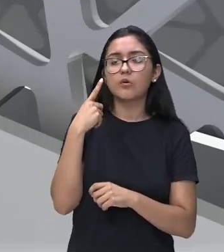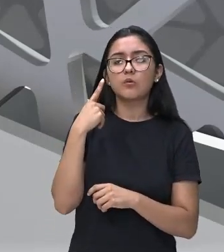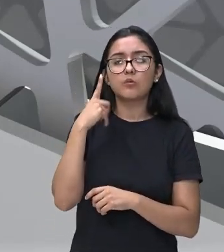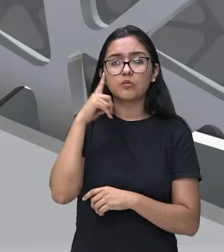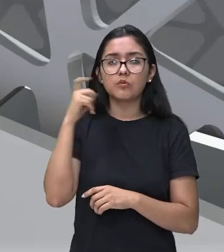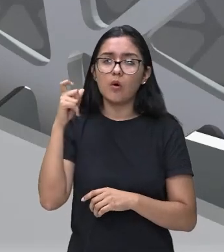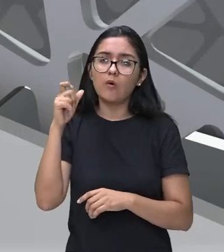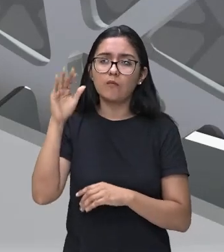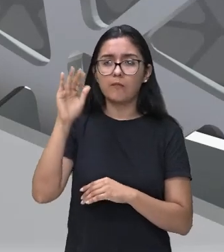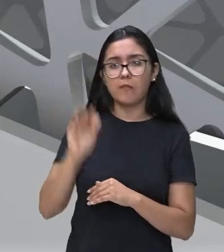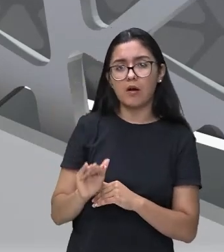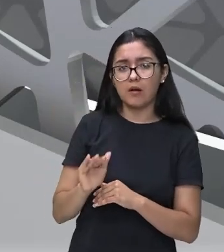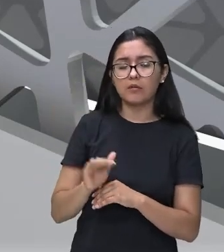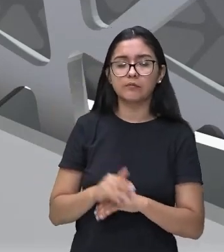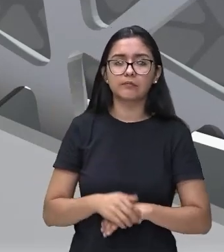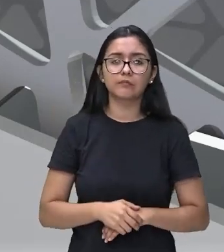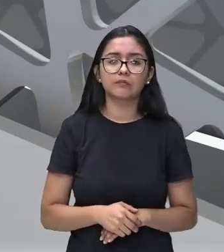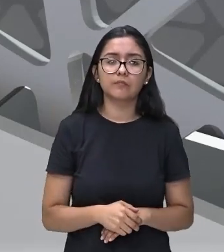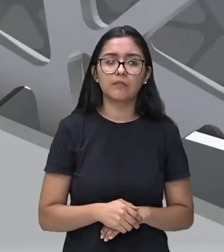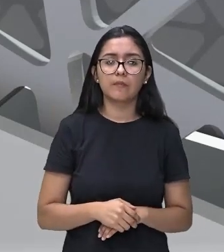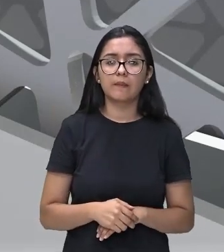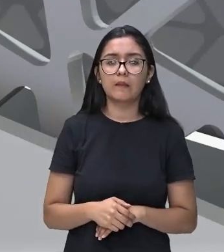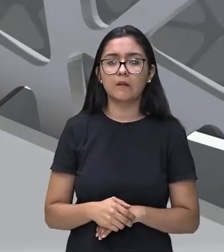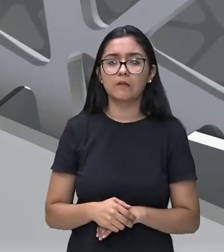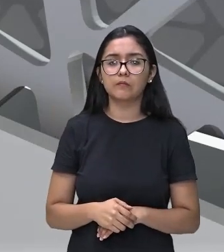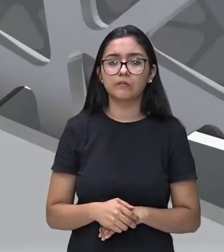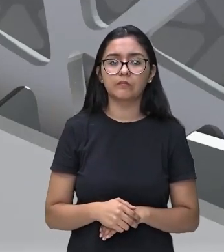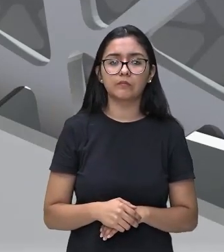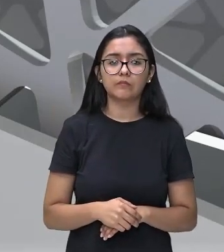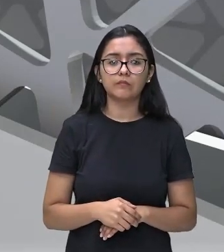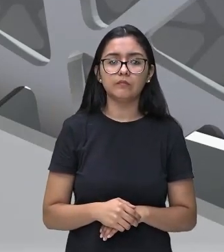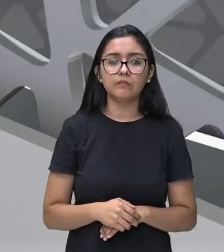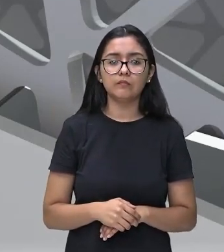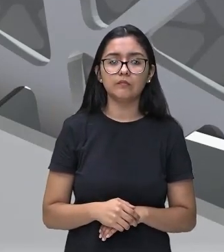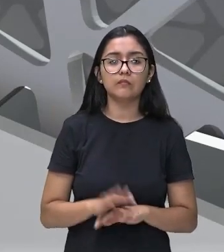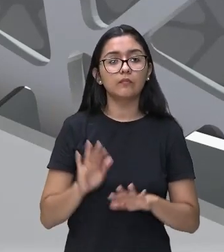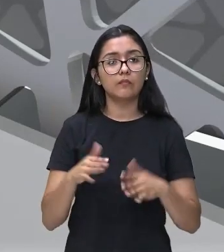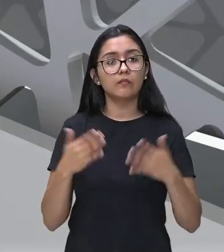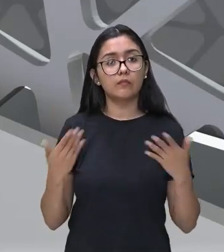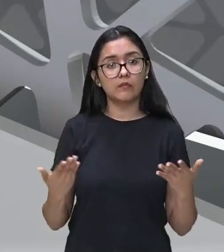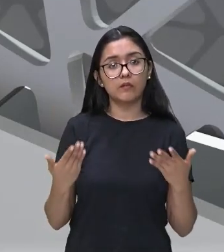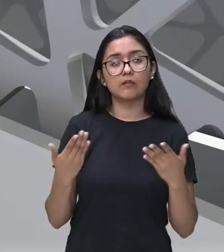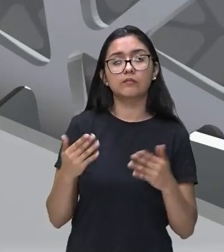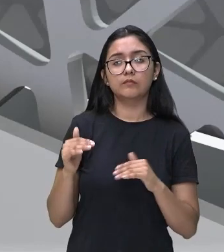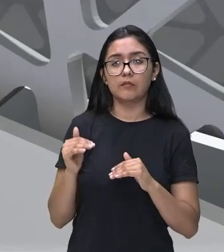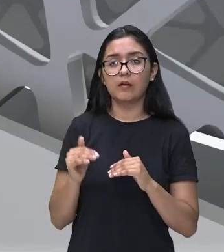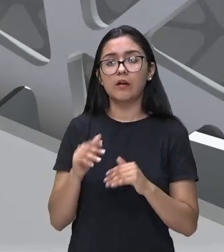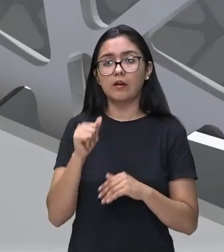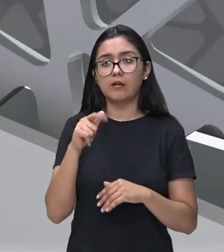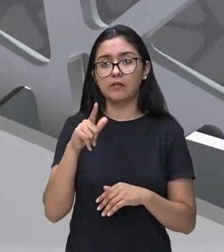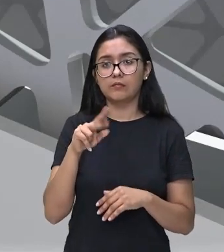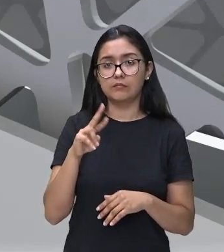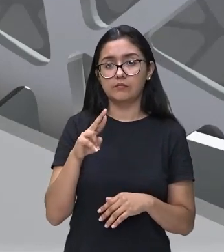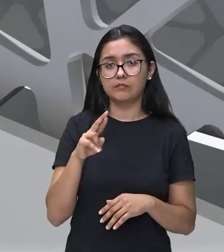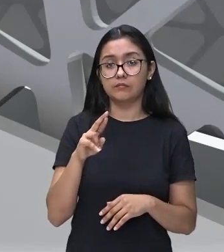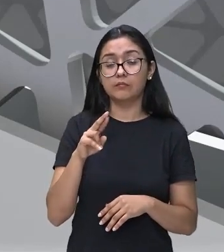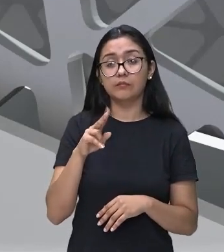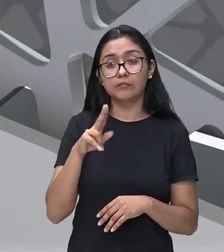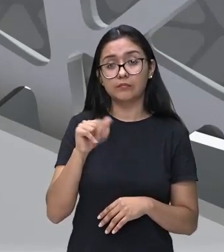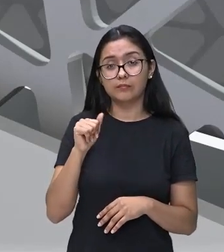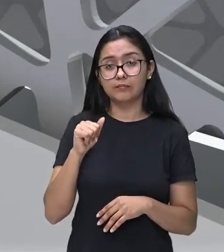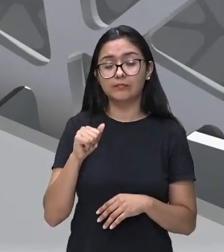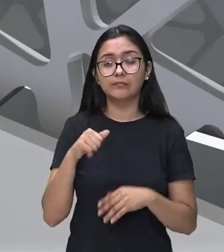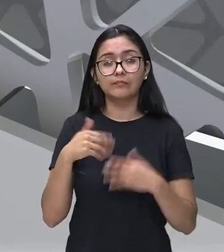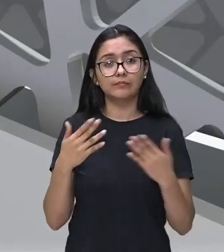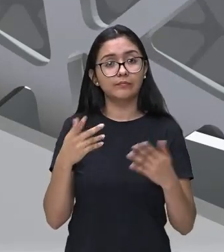e baixos. Sim, fortes e fracos. Então, essa é a altura do som. E a gente vai agora mostrar para